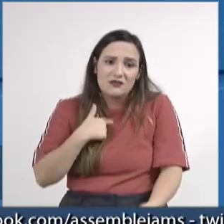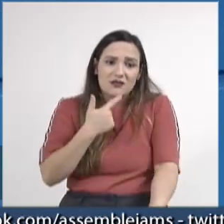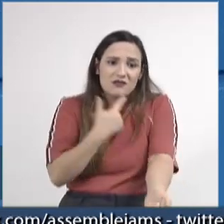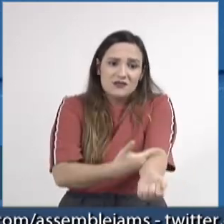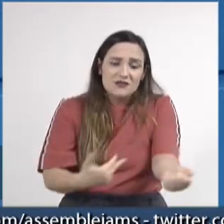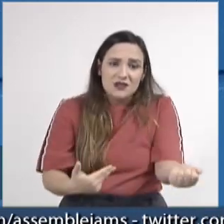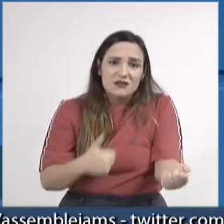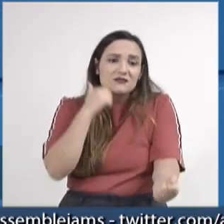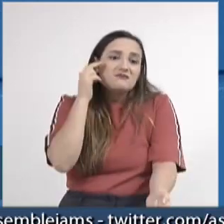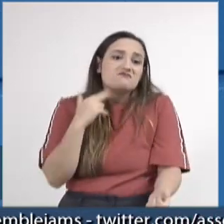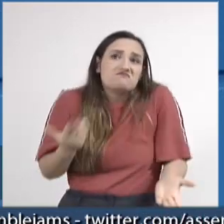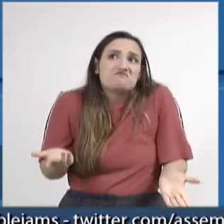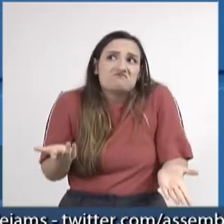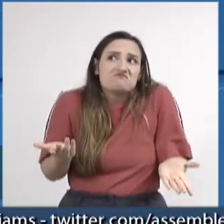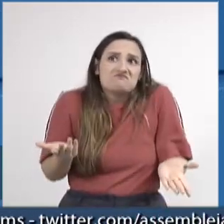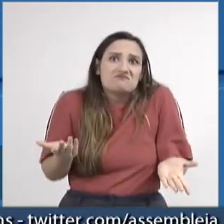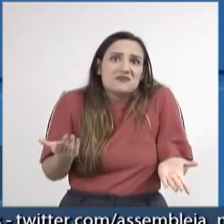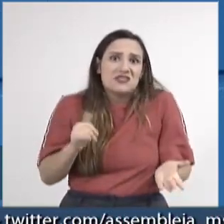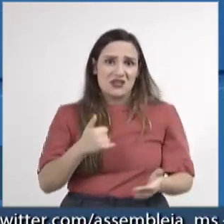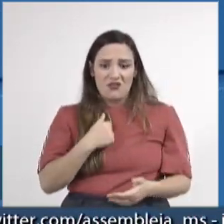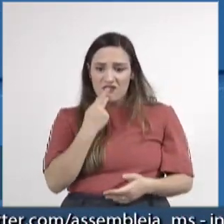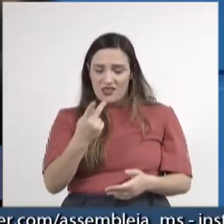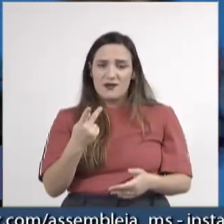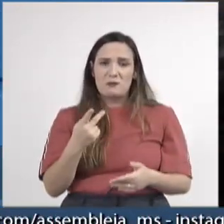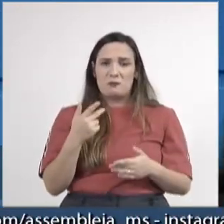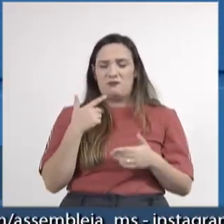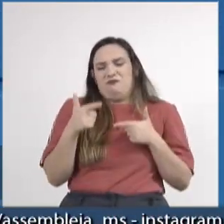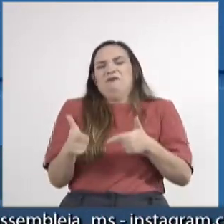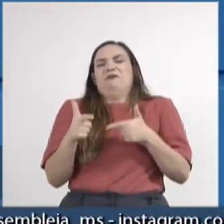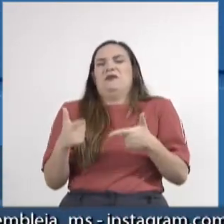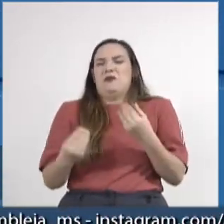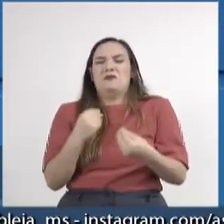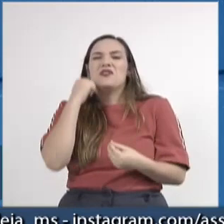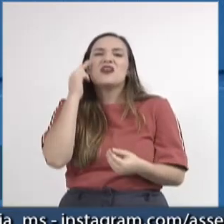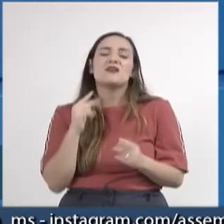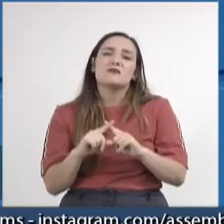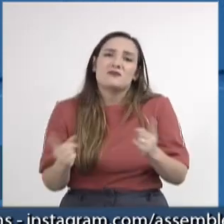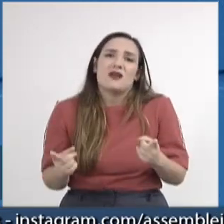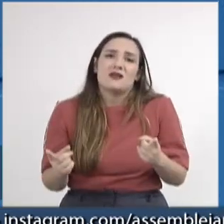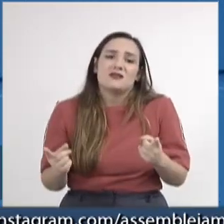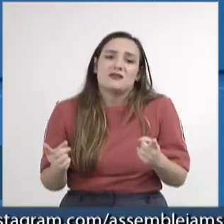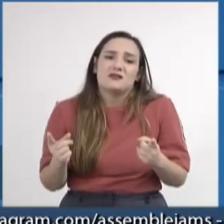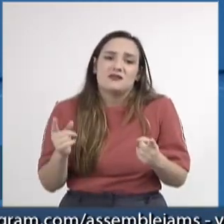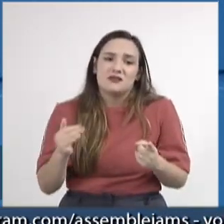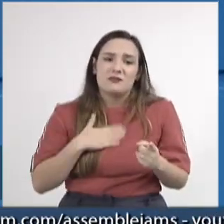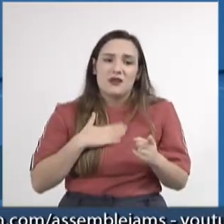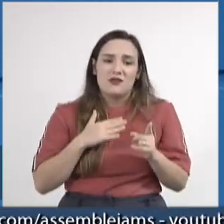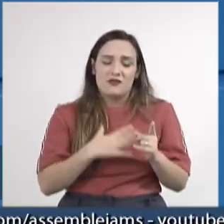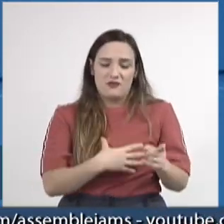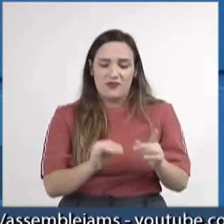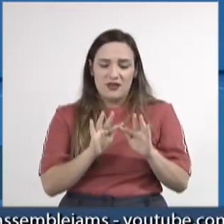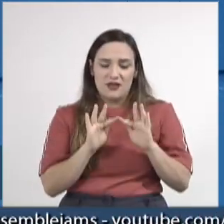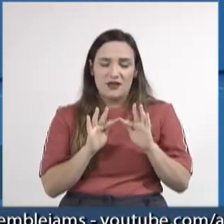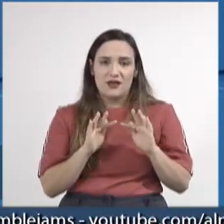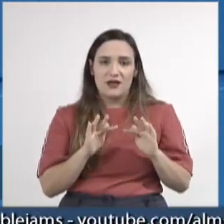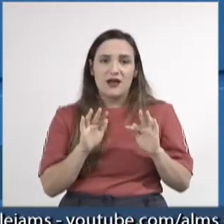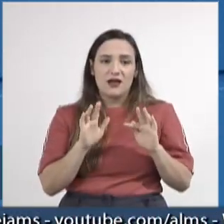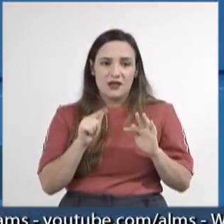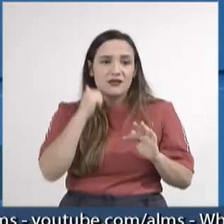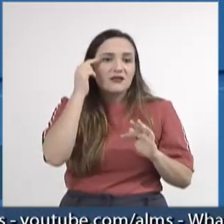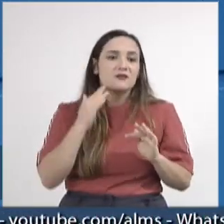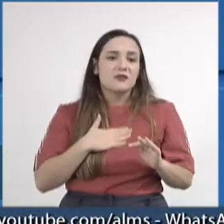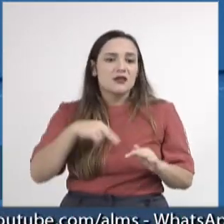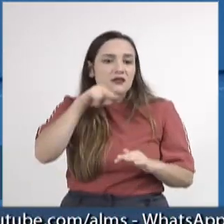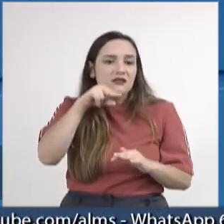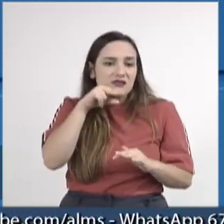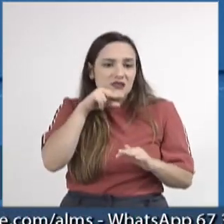negro? Se falar que eu sou negro, vão zombar de mim, não verdade? mas se a minha filha é negra, minhas netas são negras,